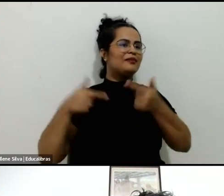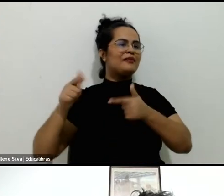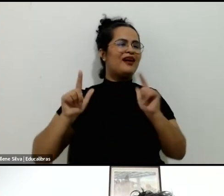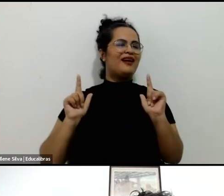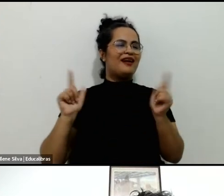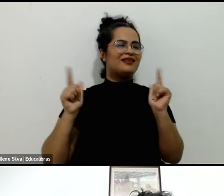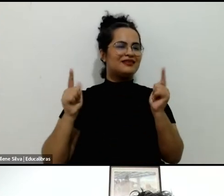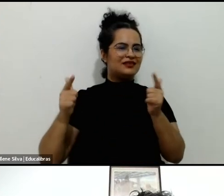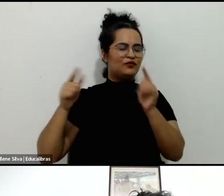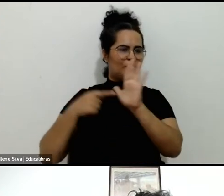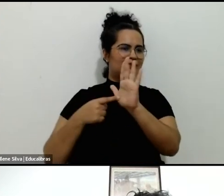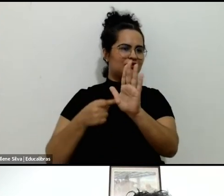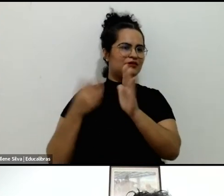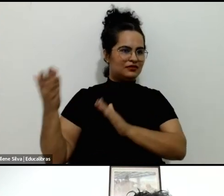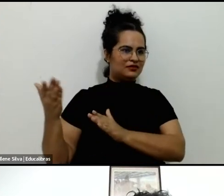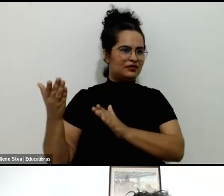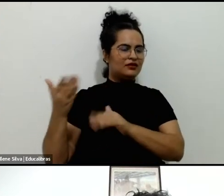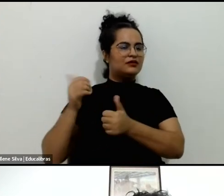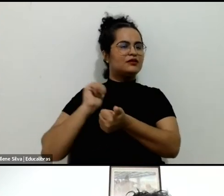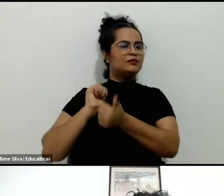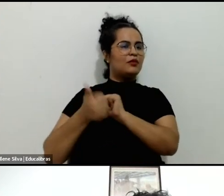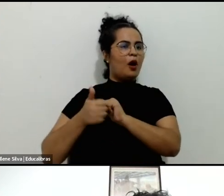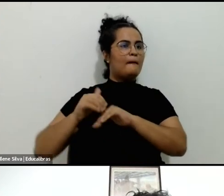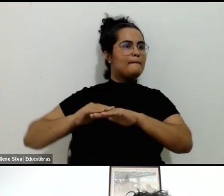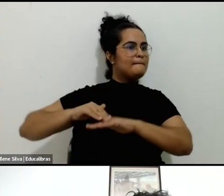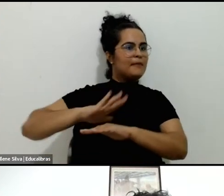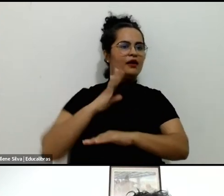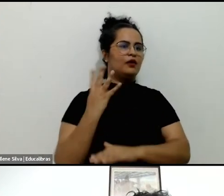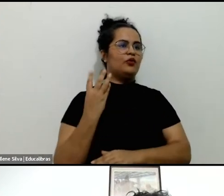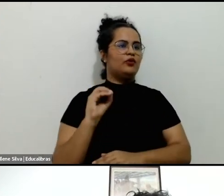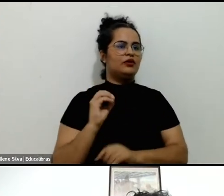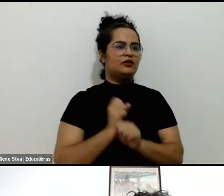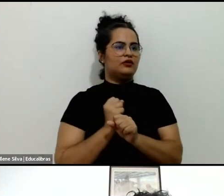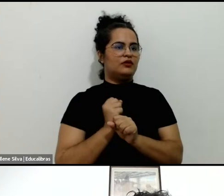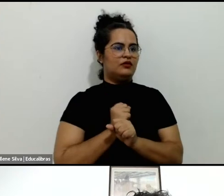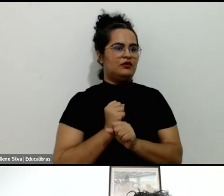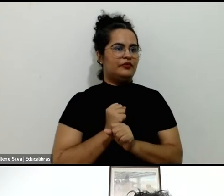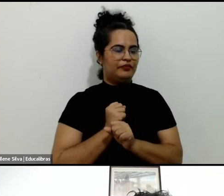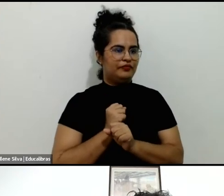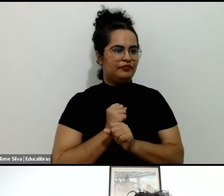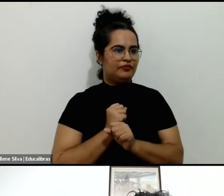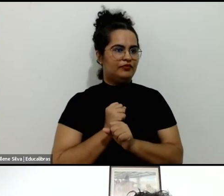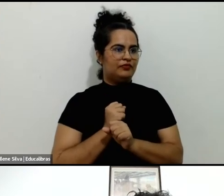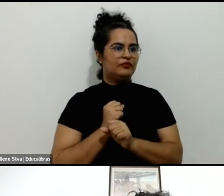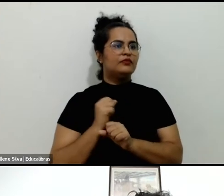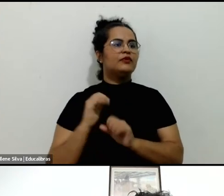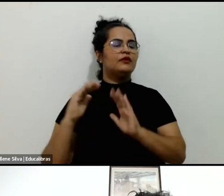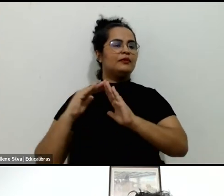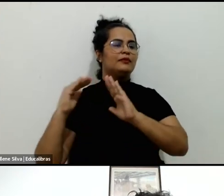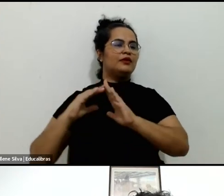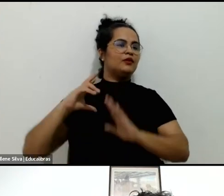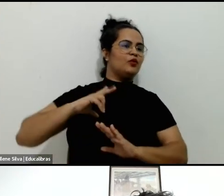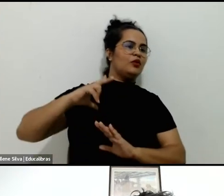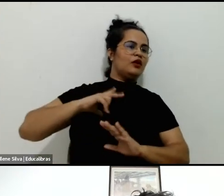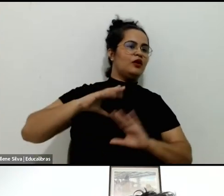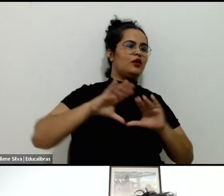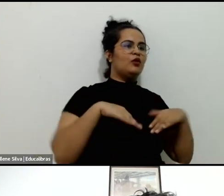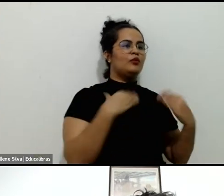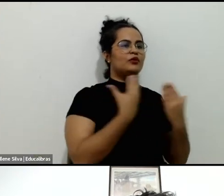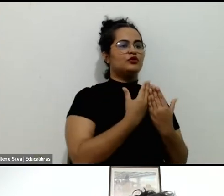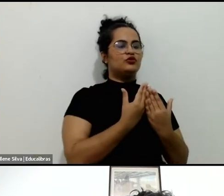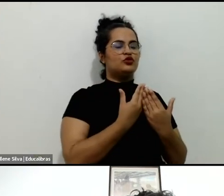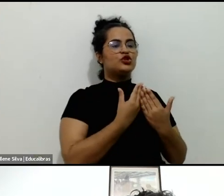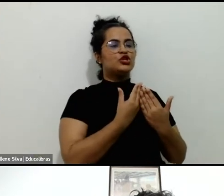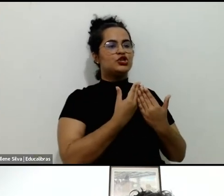da recriação, do esporte, há mais de 40 anos. O interesse particular na participação comunitária e gestão do